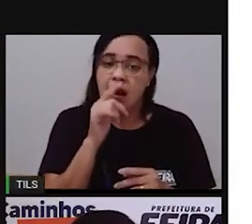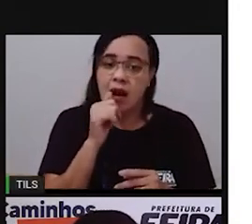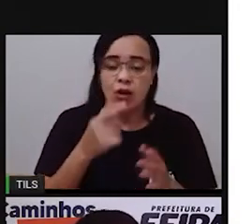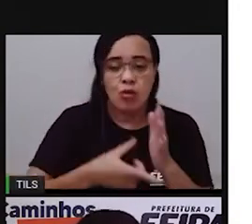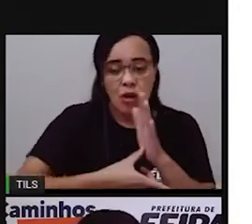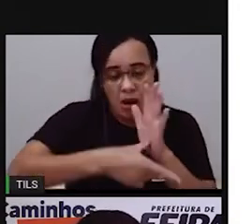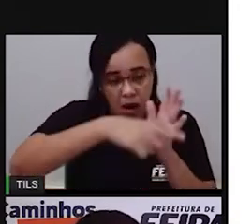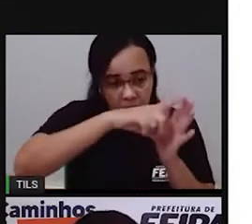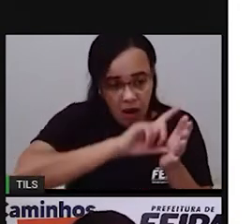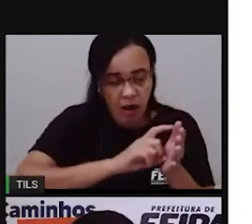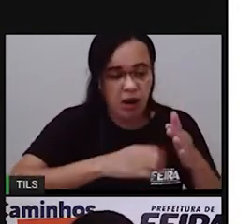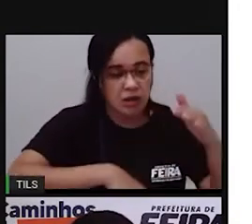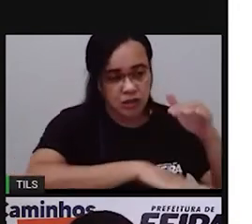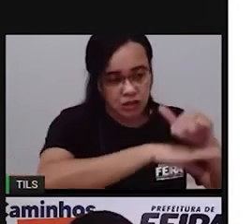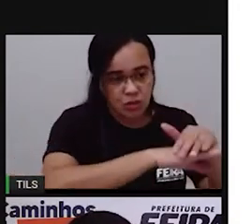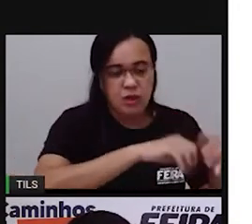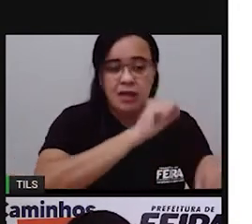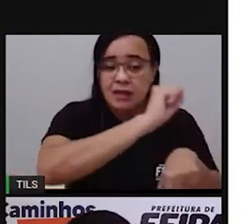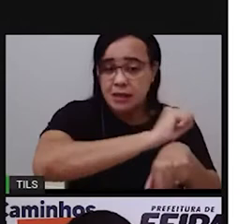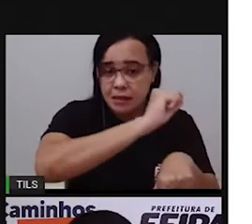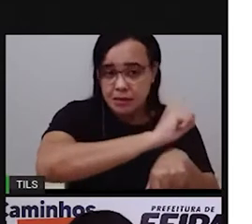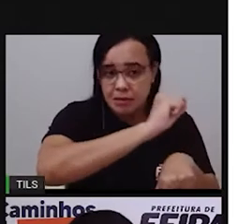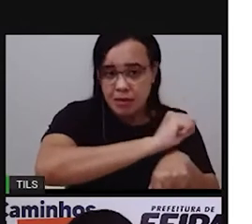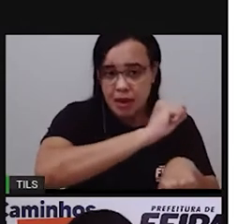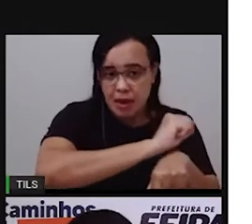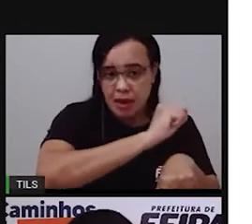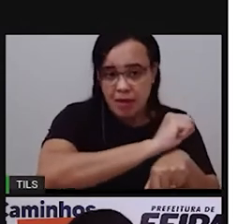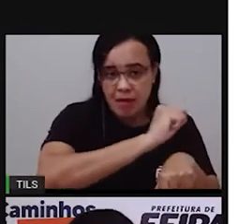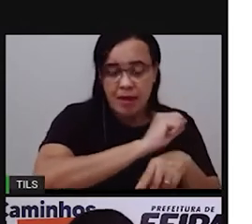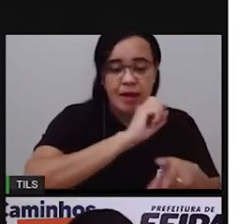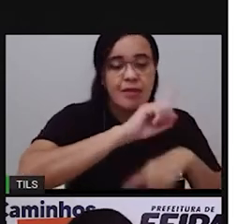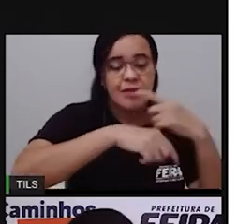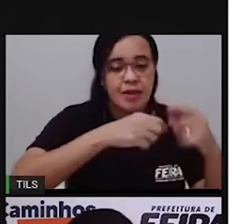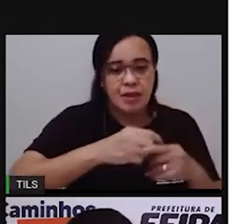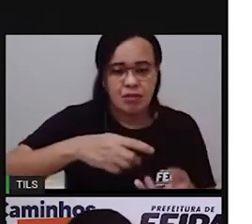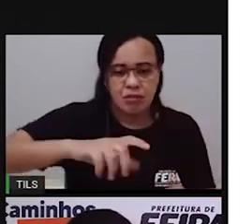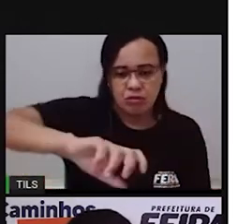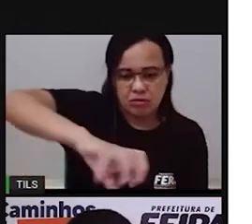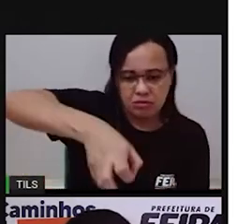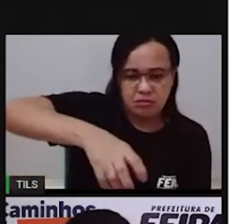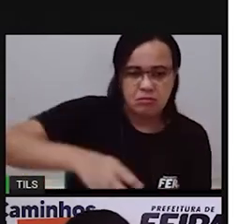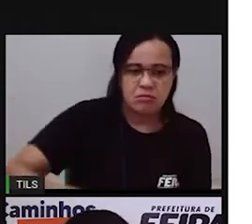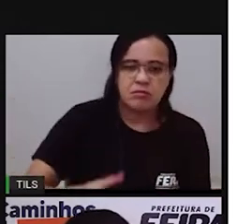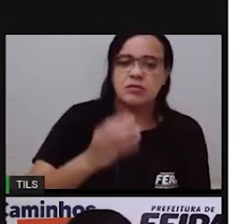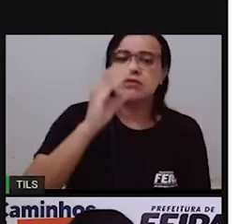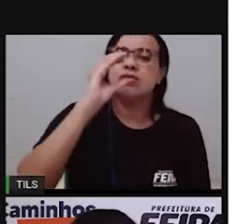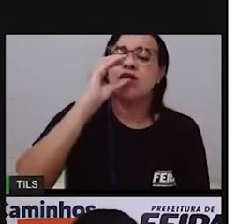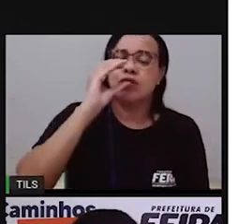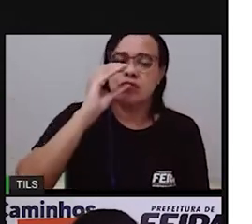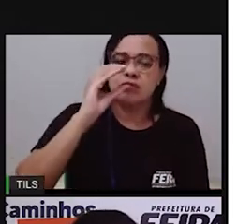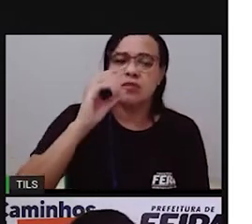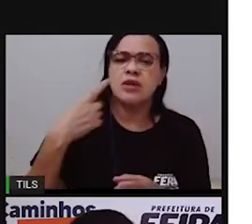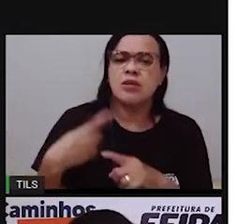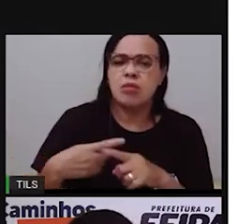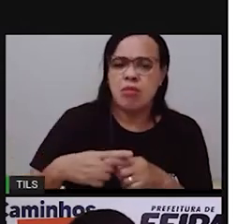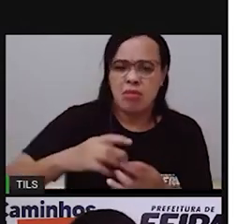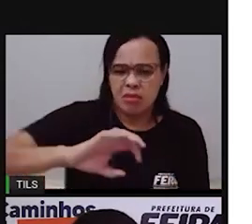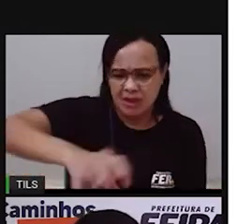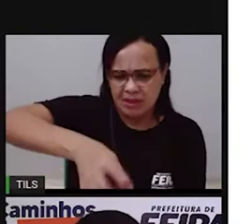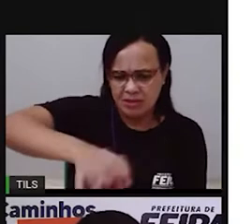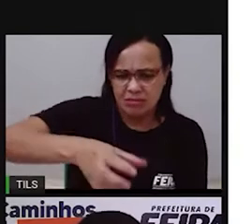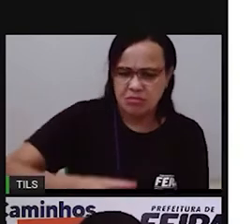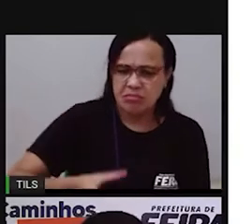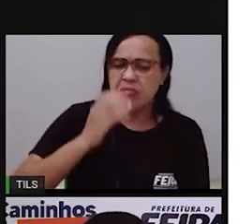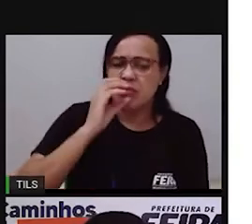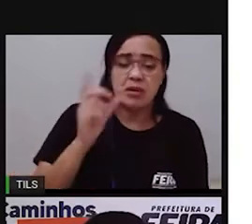rua a gente não pode bebê-la pegar a água da torneira e beber porque ela percorre um caminho muito longo desde que ela